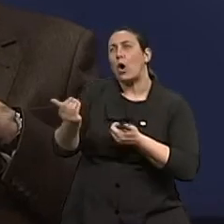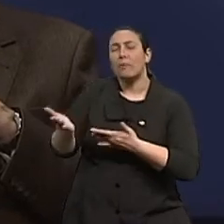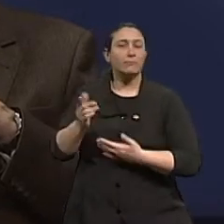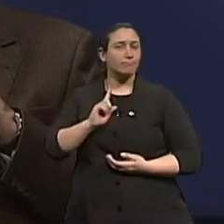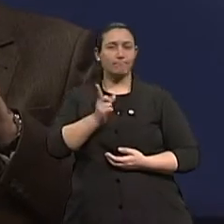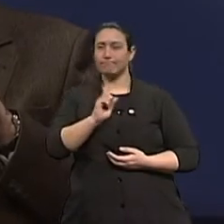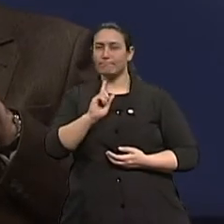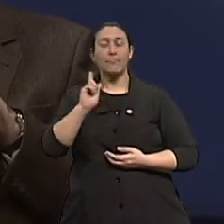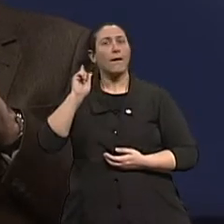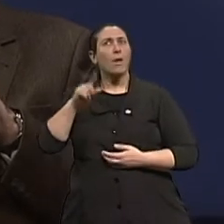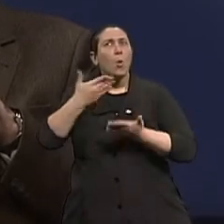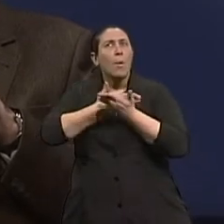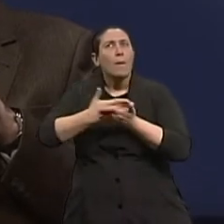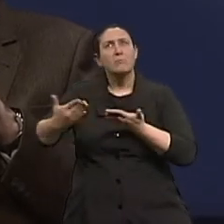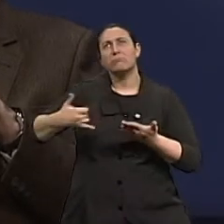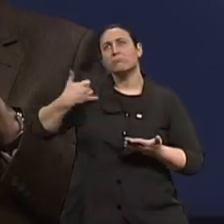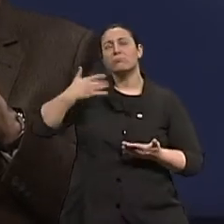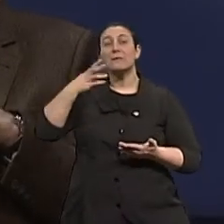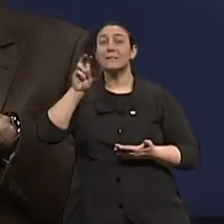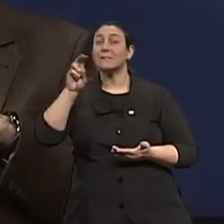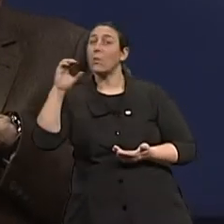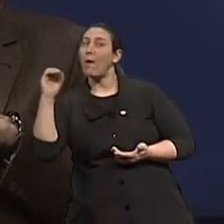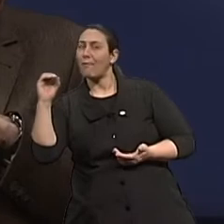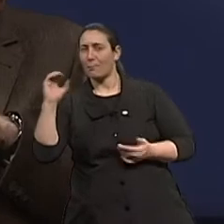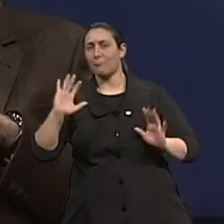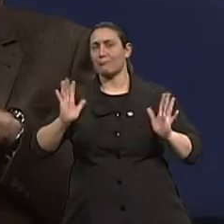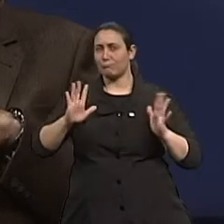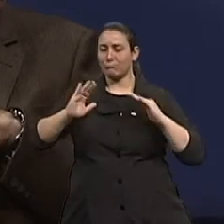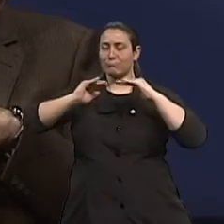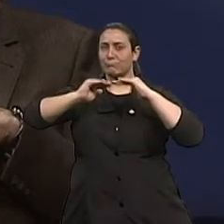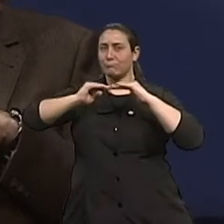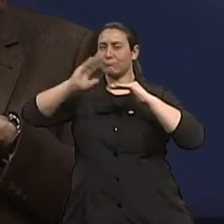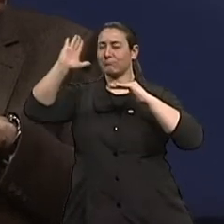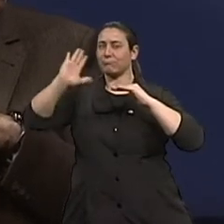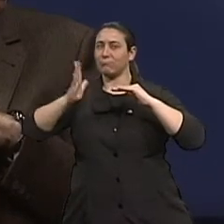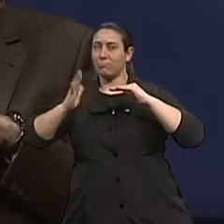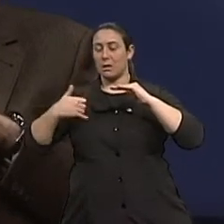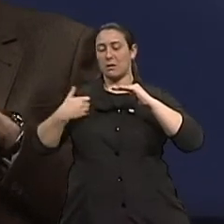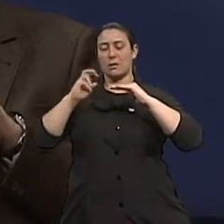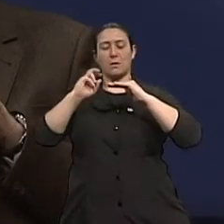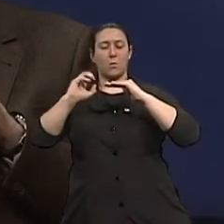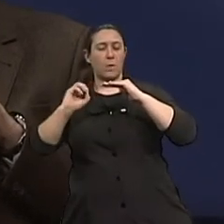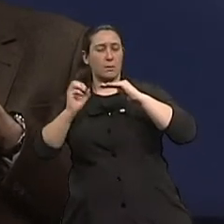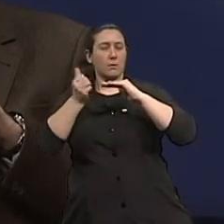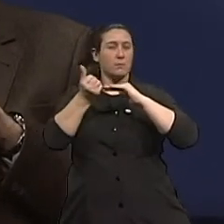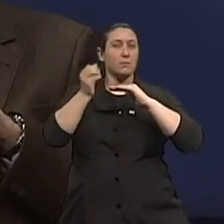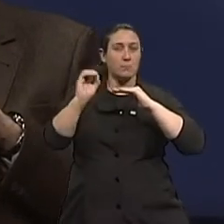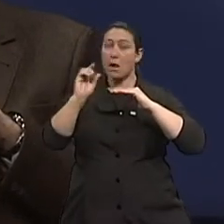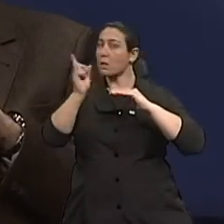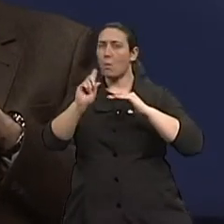em termos de incidência a partir dos 50 anos. No nosso primeiro meio século. Certo. Então, esse